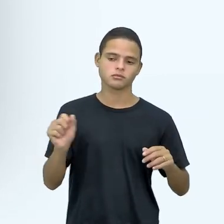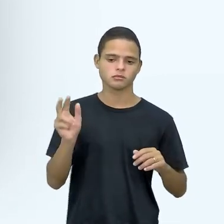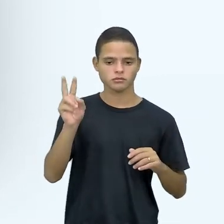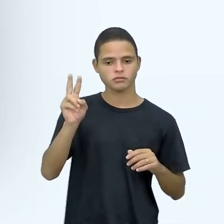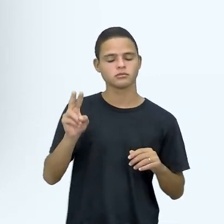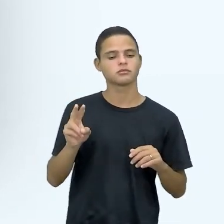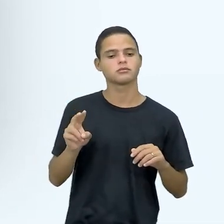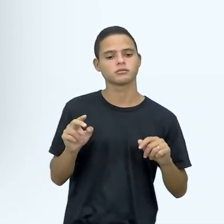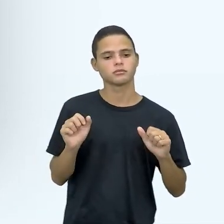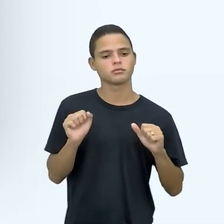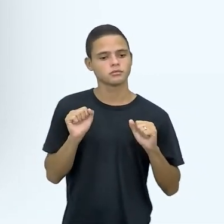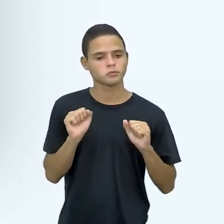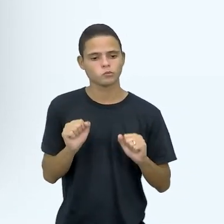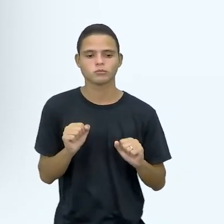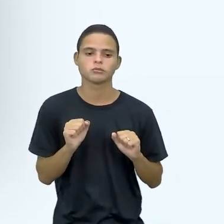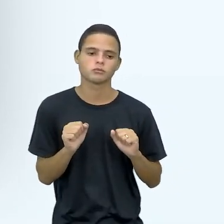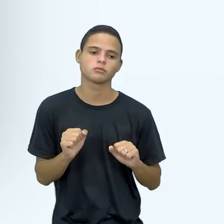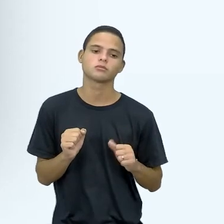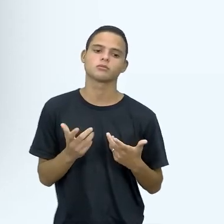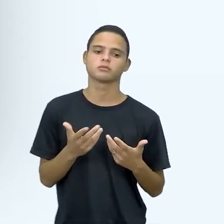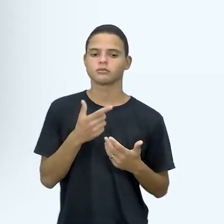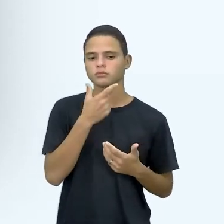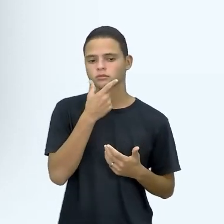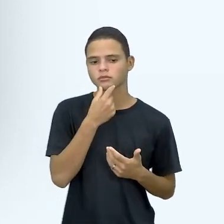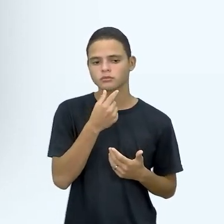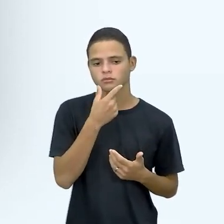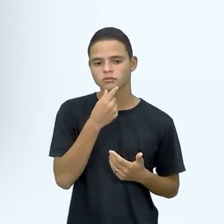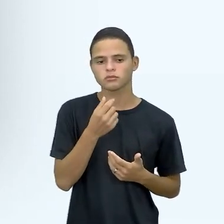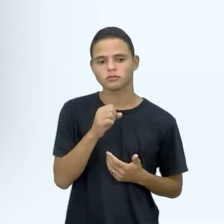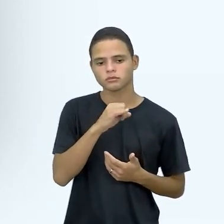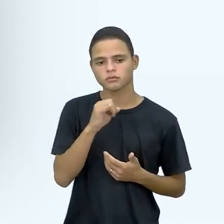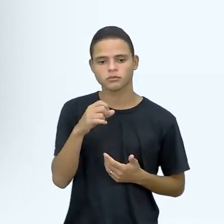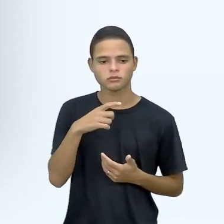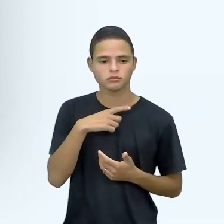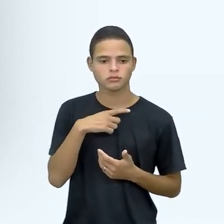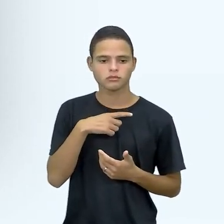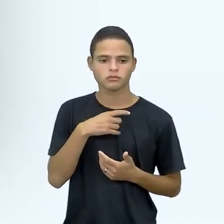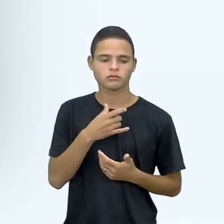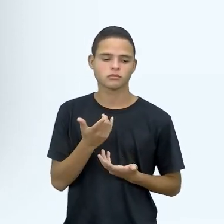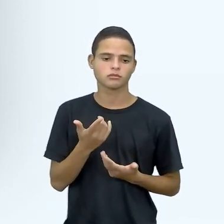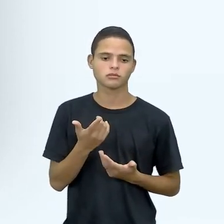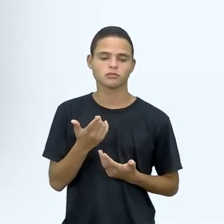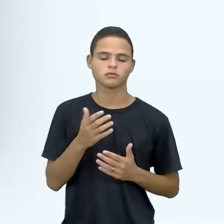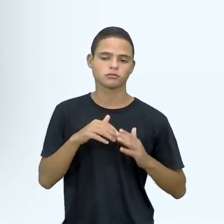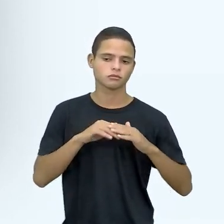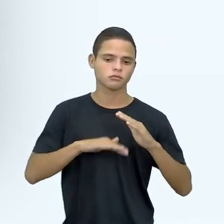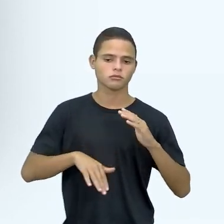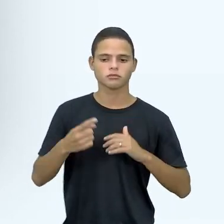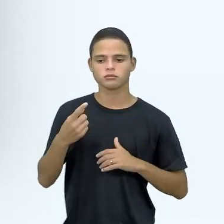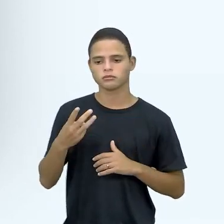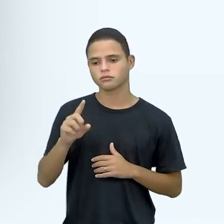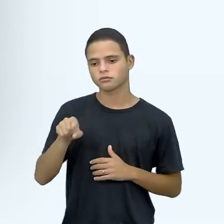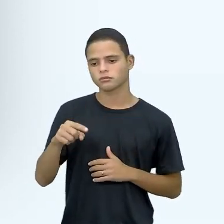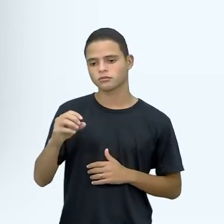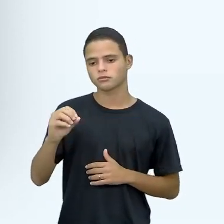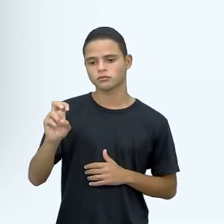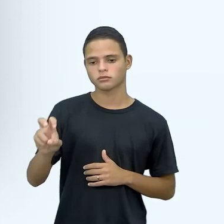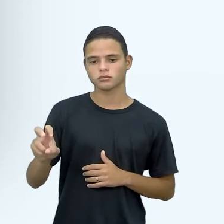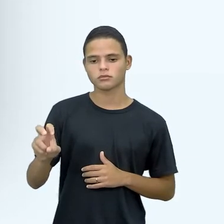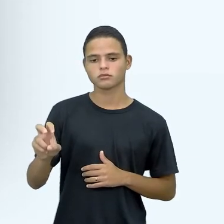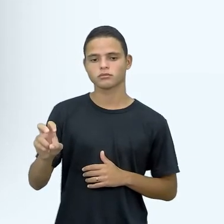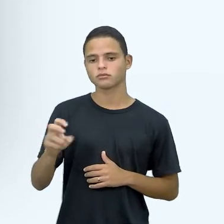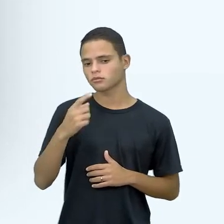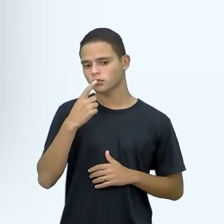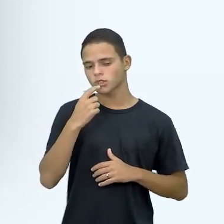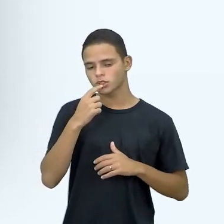caso, para homens, né, tem que ser, se você tem valores menores a 13,5 gramas por decilitro